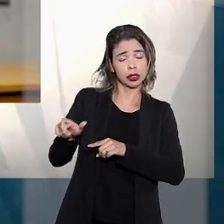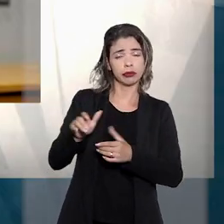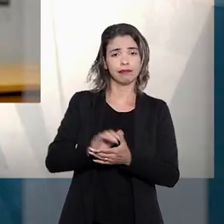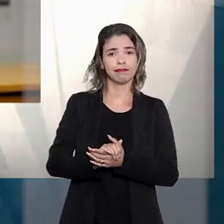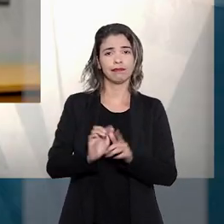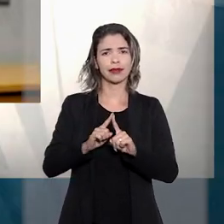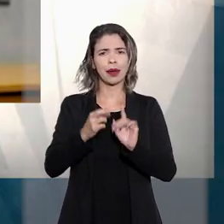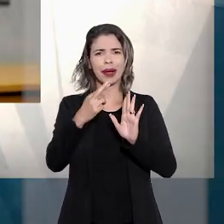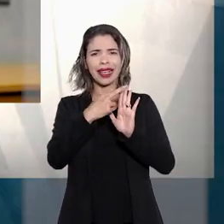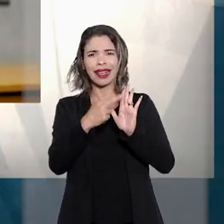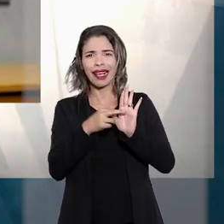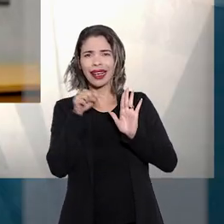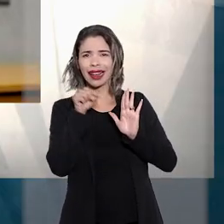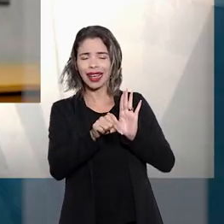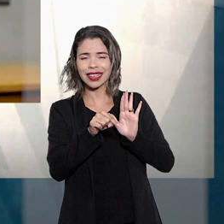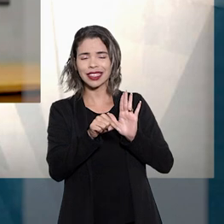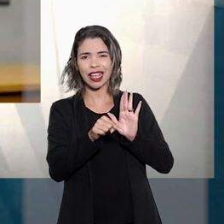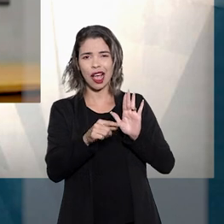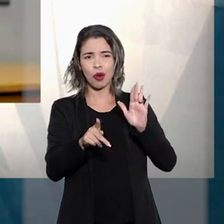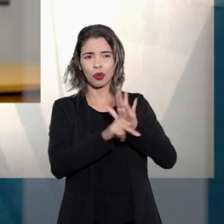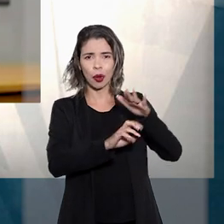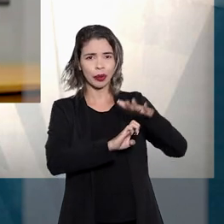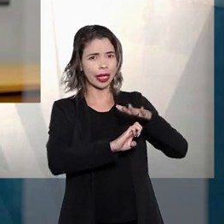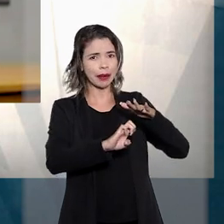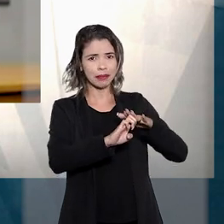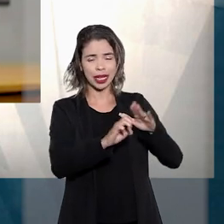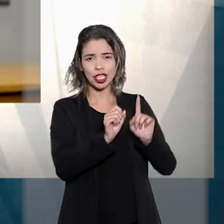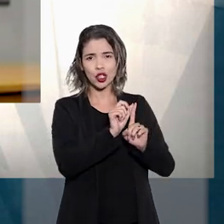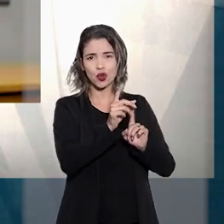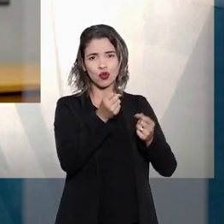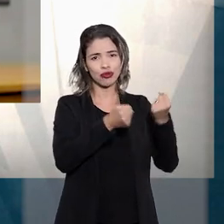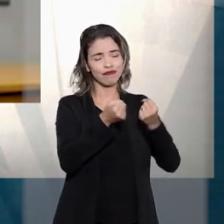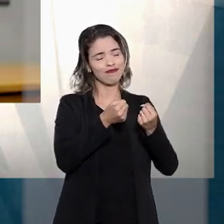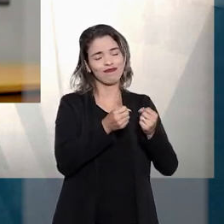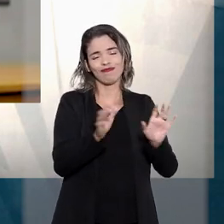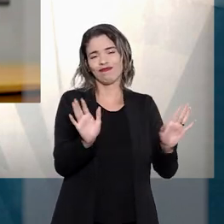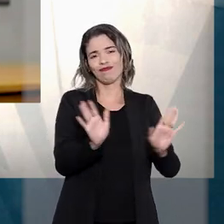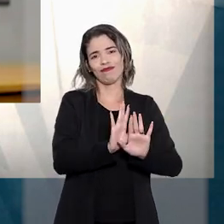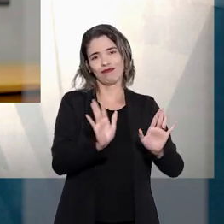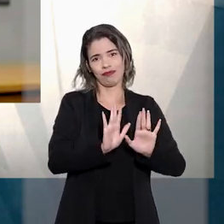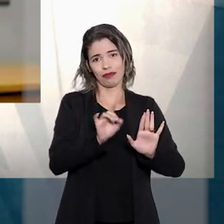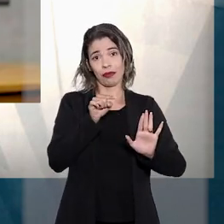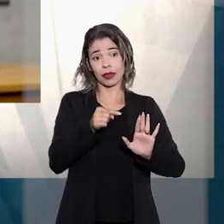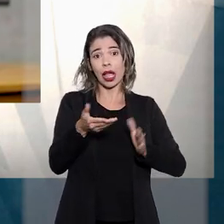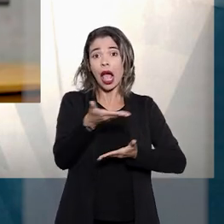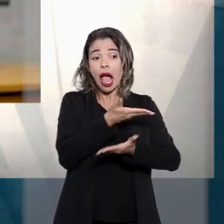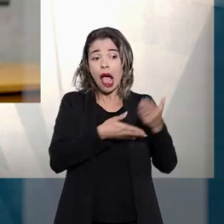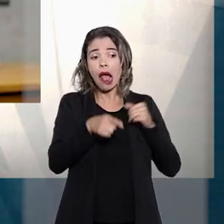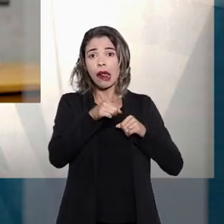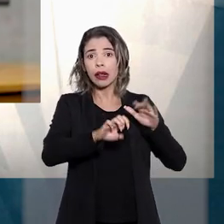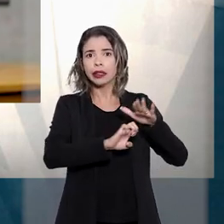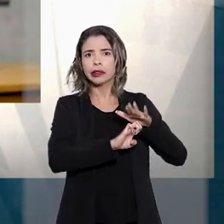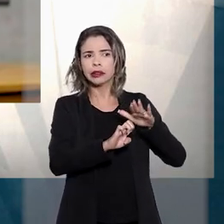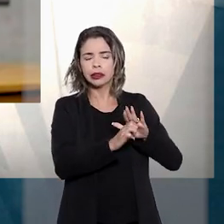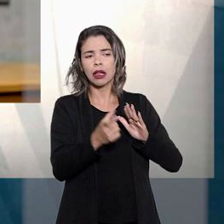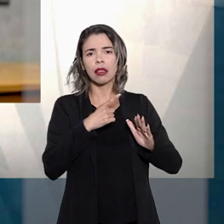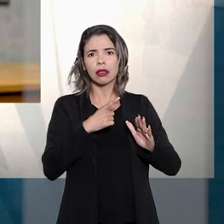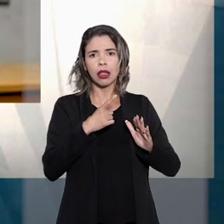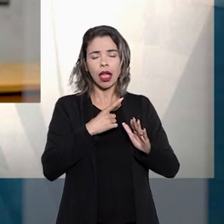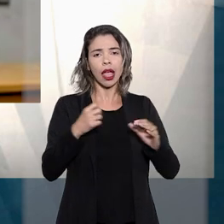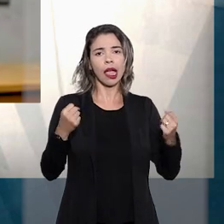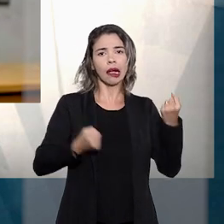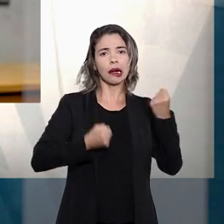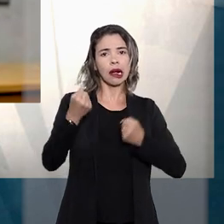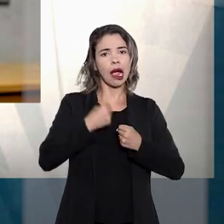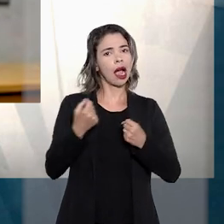essa regra não se aplica às locadoras de veículos. Belize destacou que as operações comerciais desse segmento envolvem